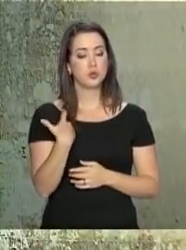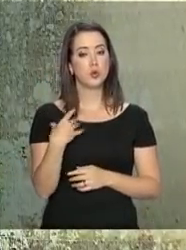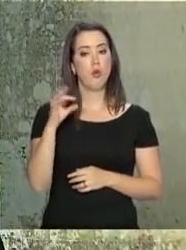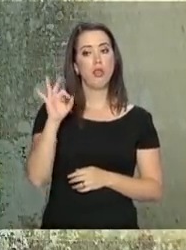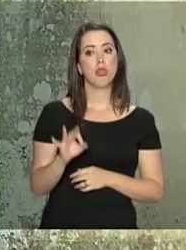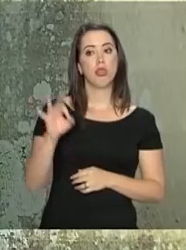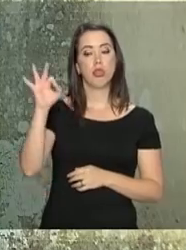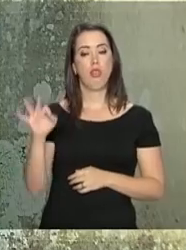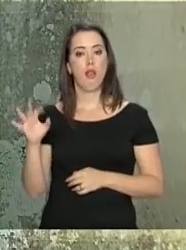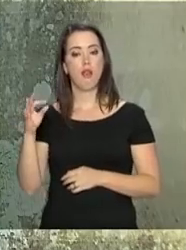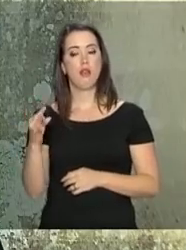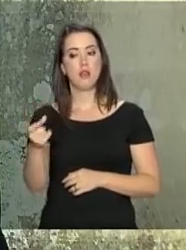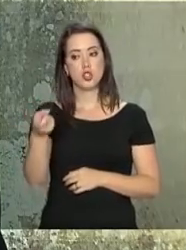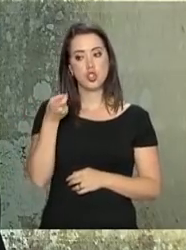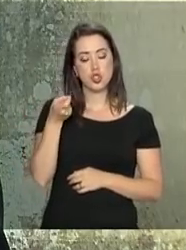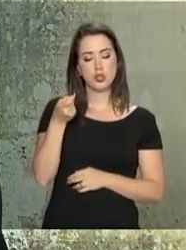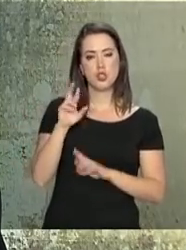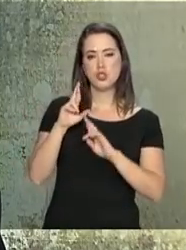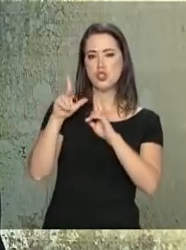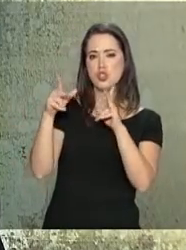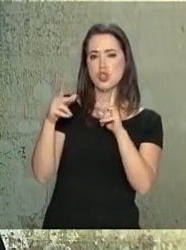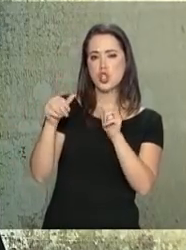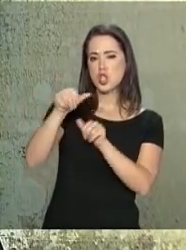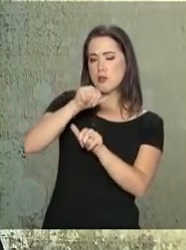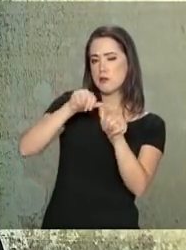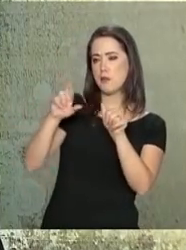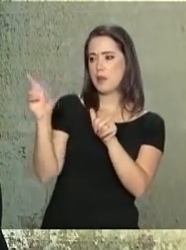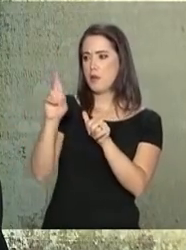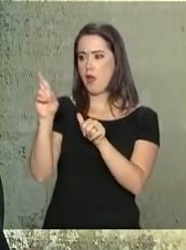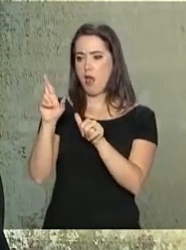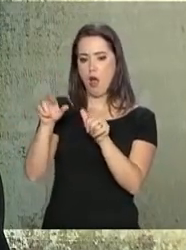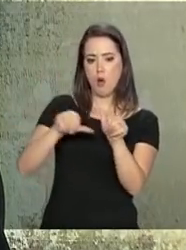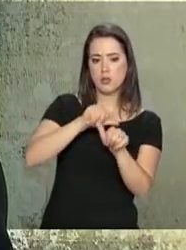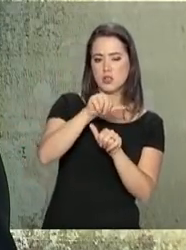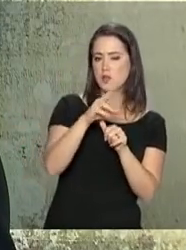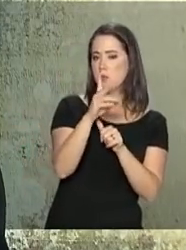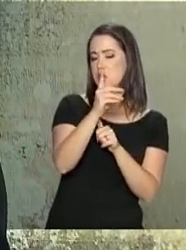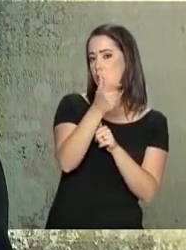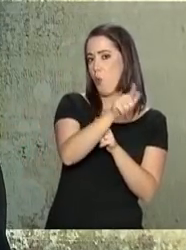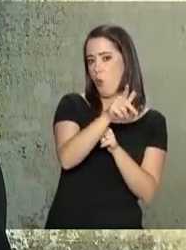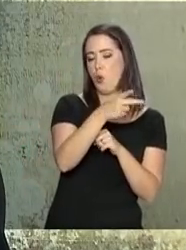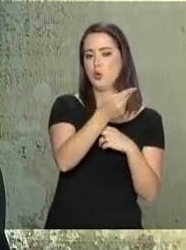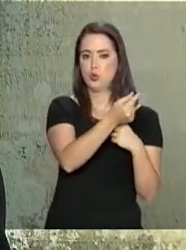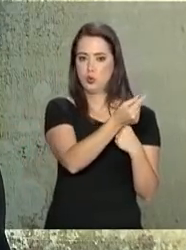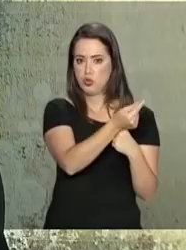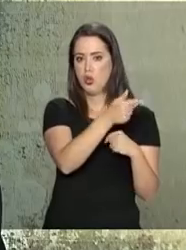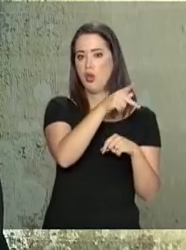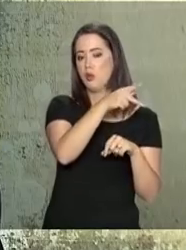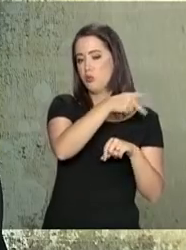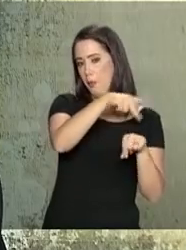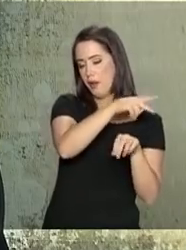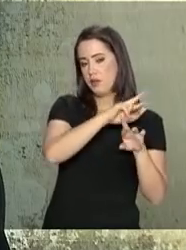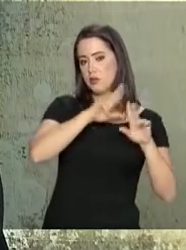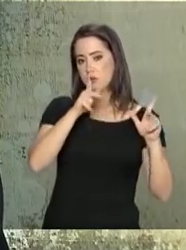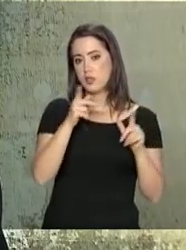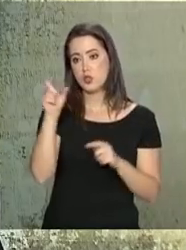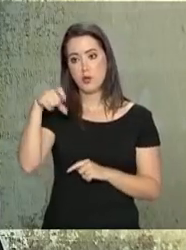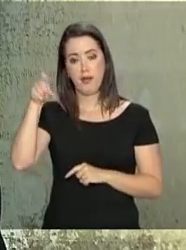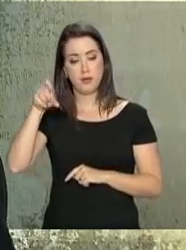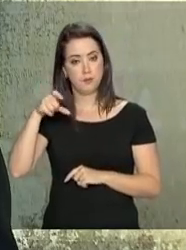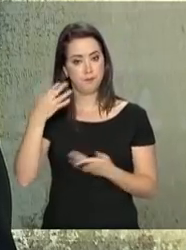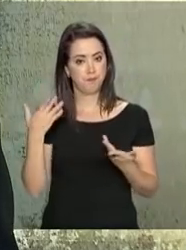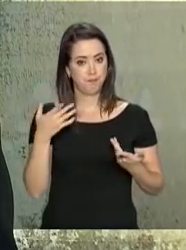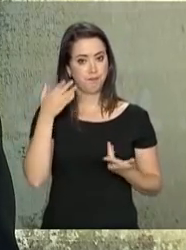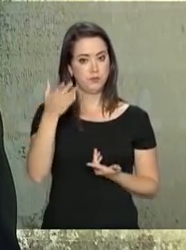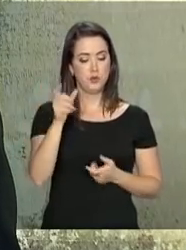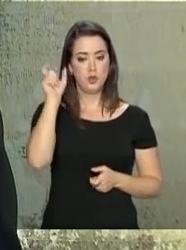de câmbio do dia da compra para gastos feitos em moeda estrangeira nos cartões de crédito internacionais. Com